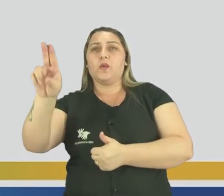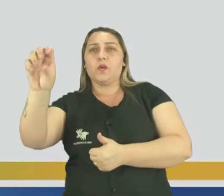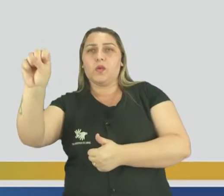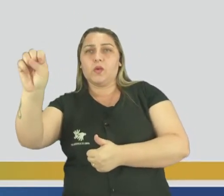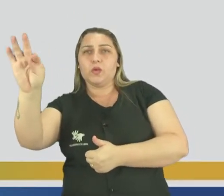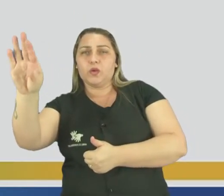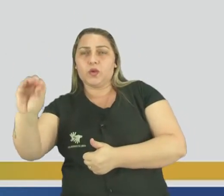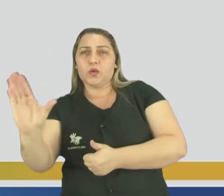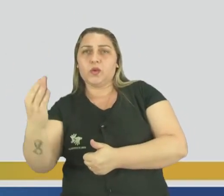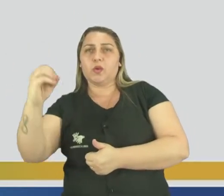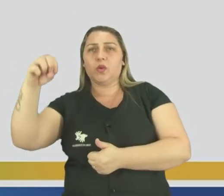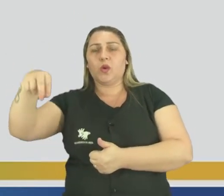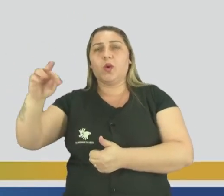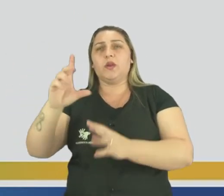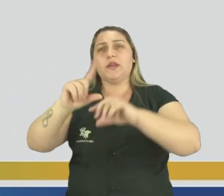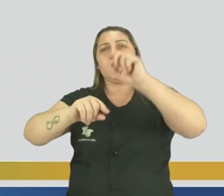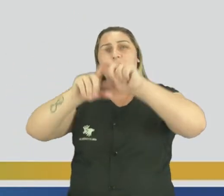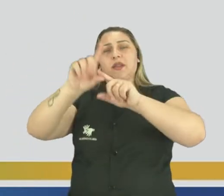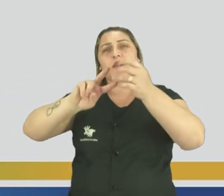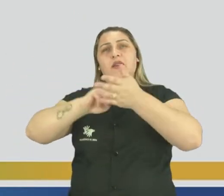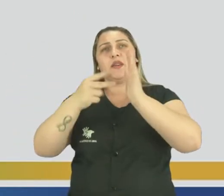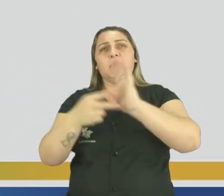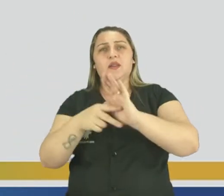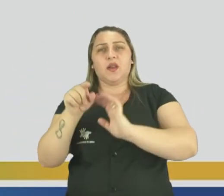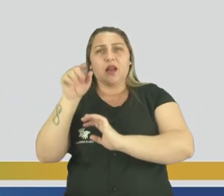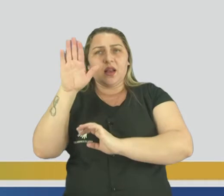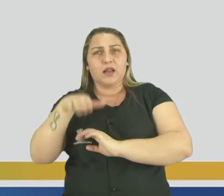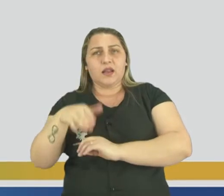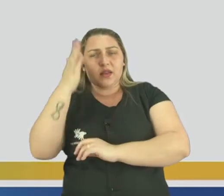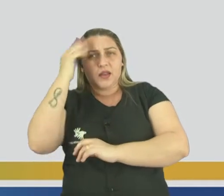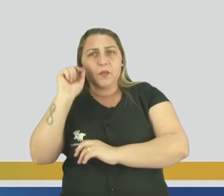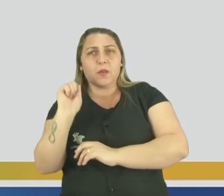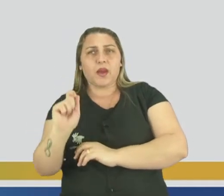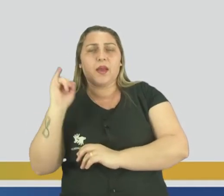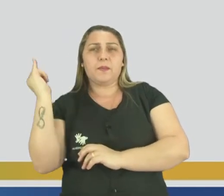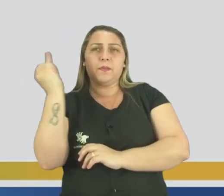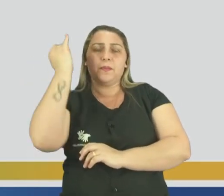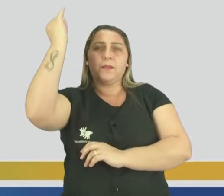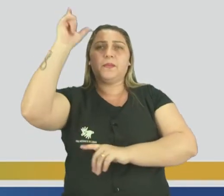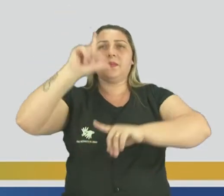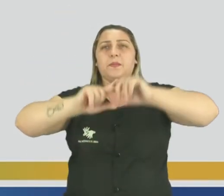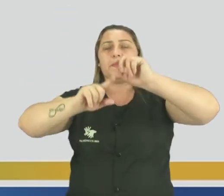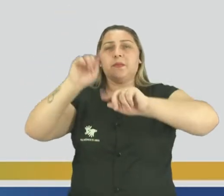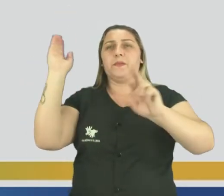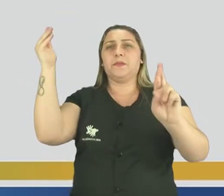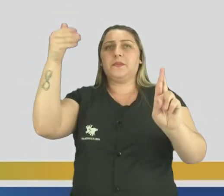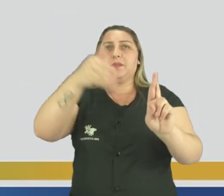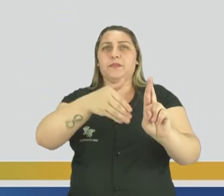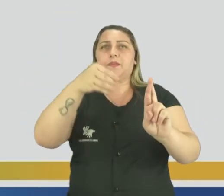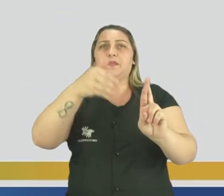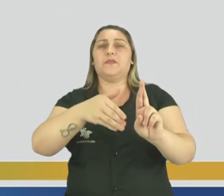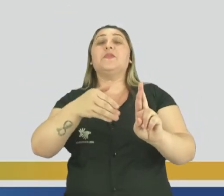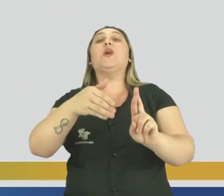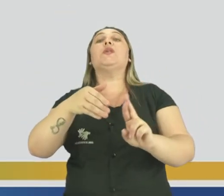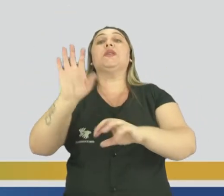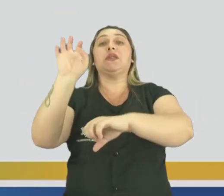E as estrelas simbolizam sabe o quê? É importante você aprender isso aqui, ó. As estrelas representam os estados e